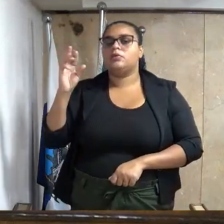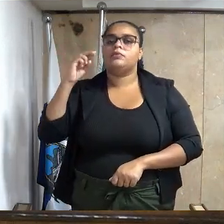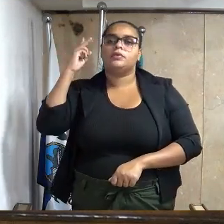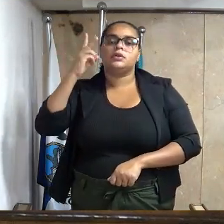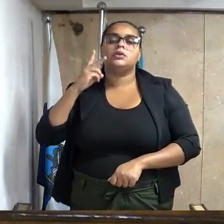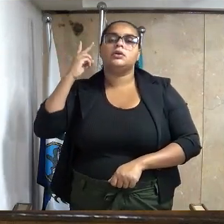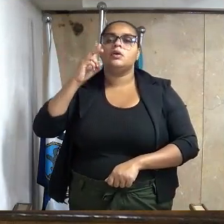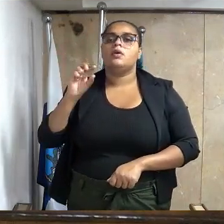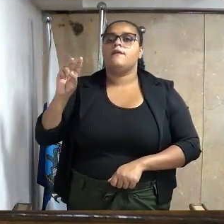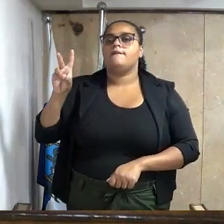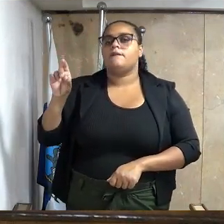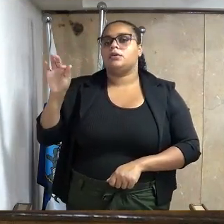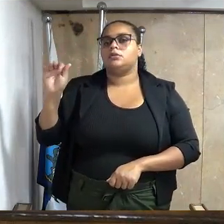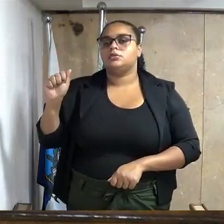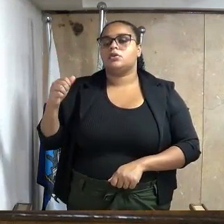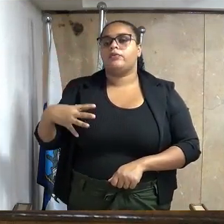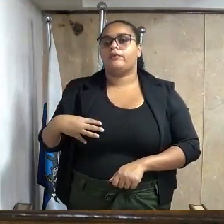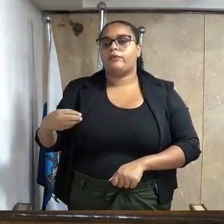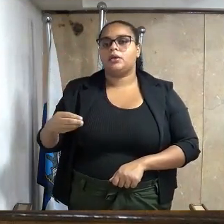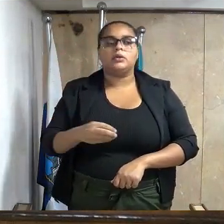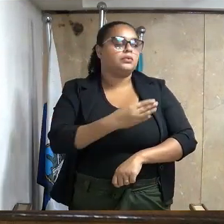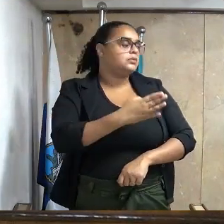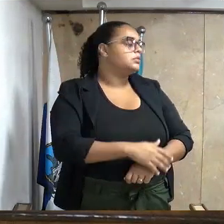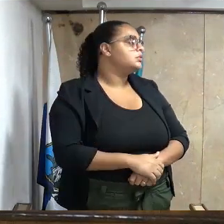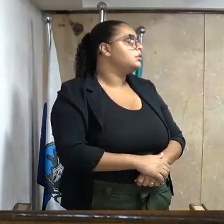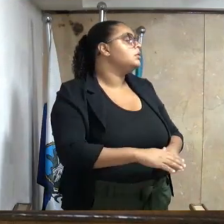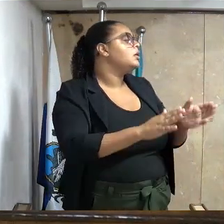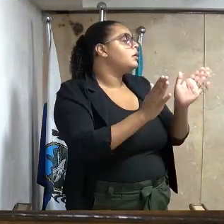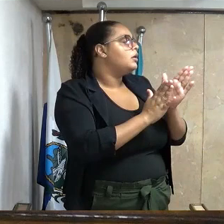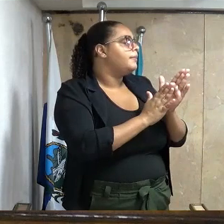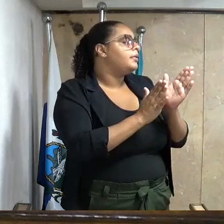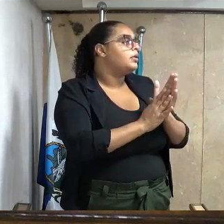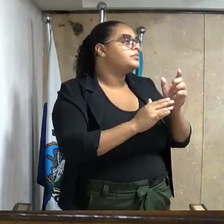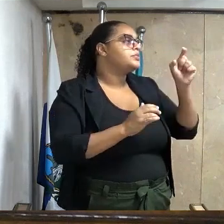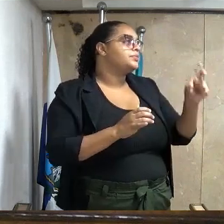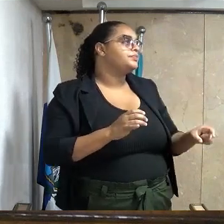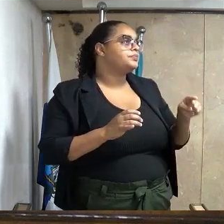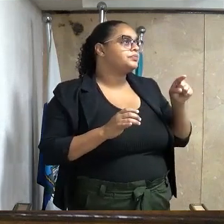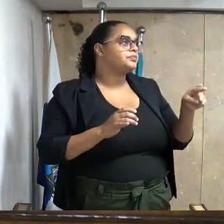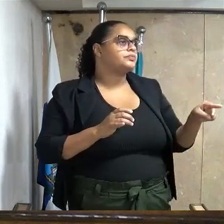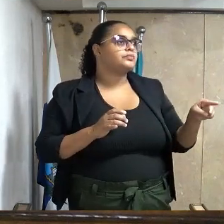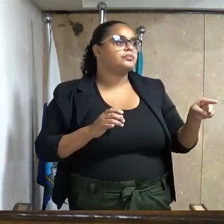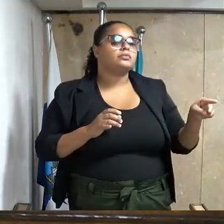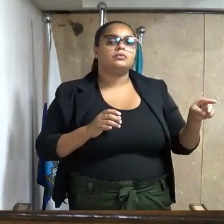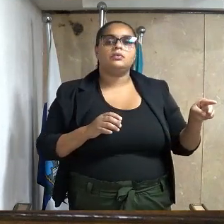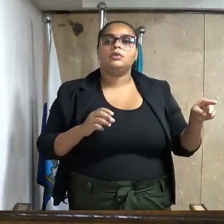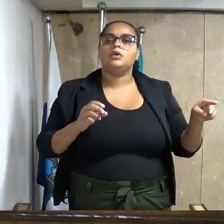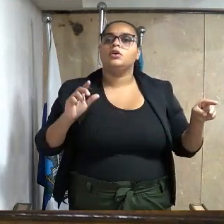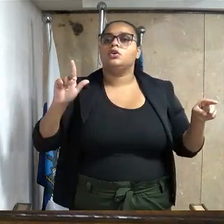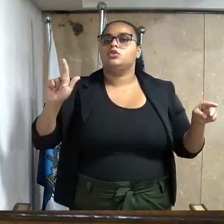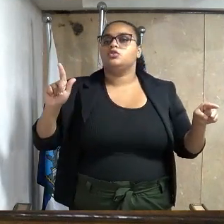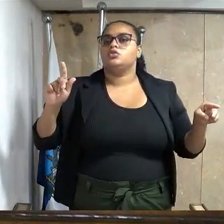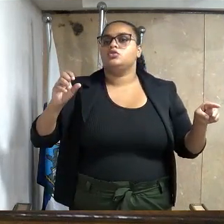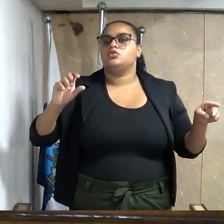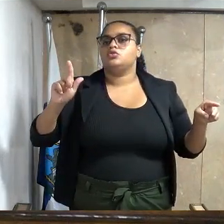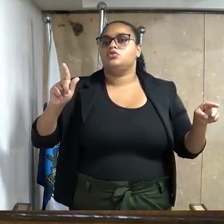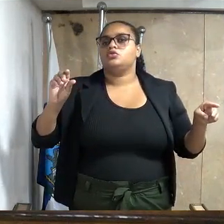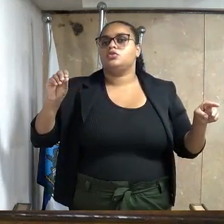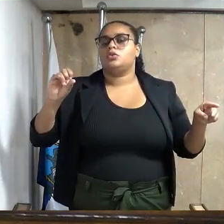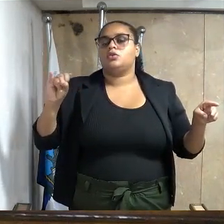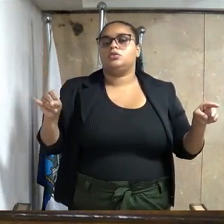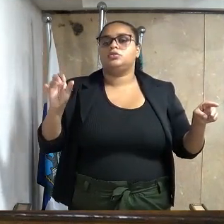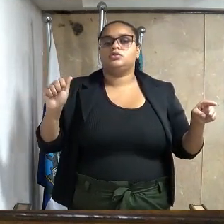Valdeci Nunes da Rosa Figo, consignando moção de aplausos ao lucíssimo senhor Jorge Roberto de Paula